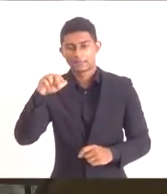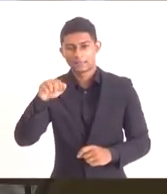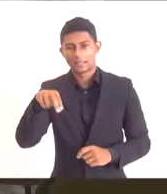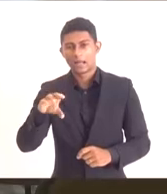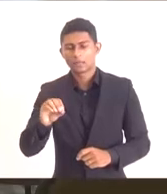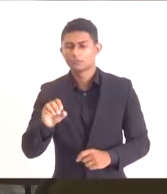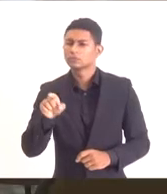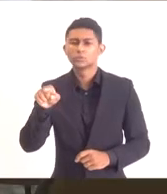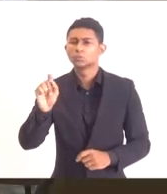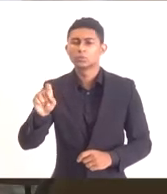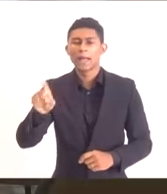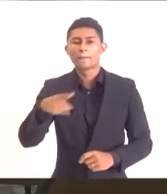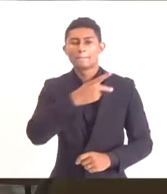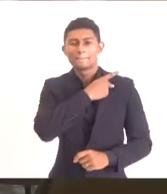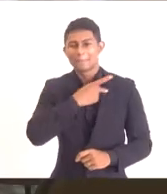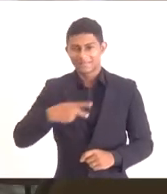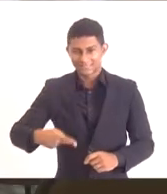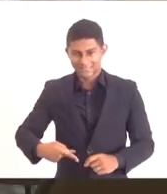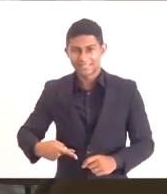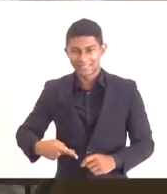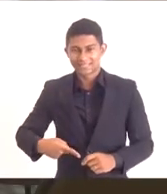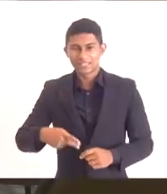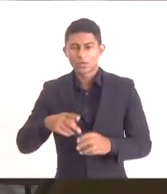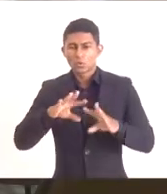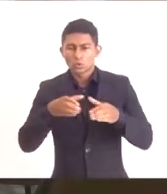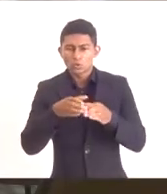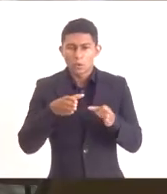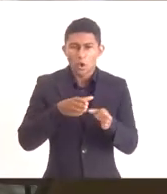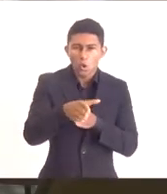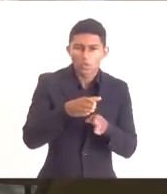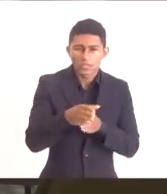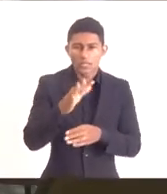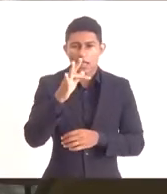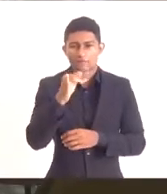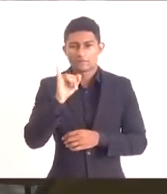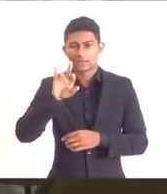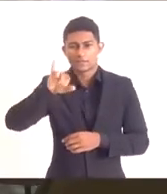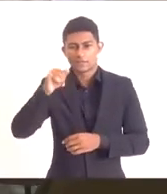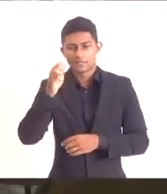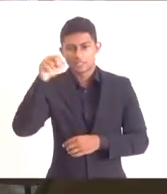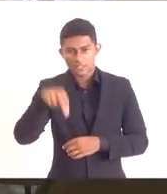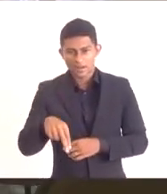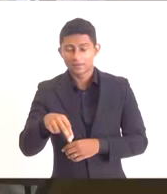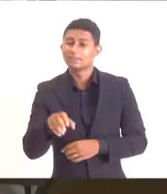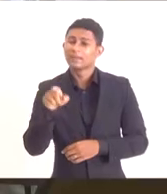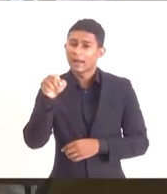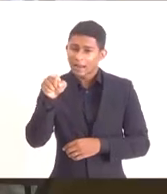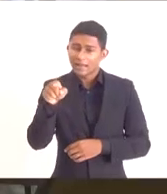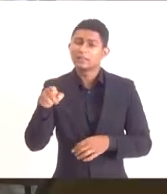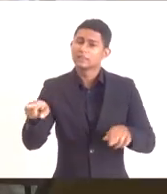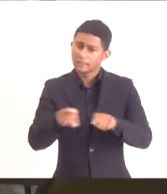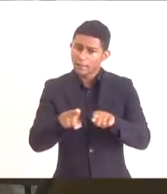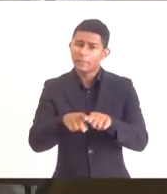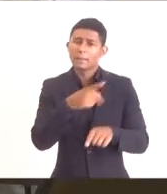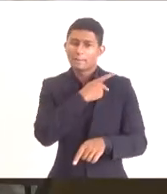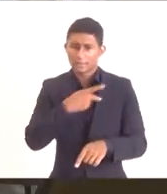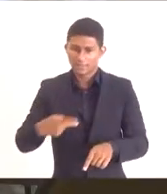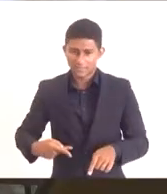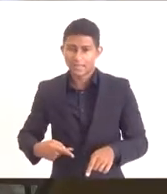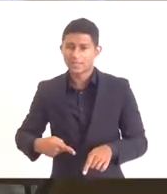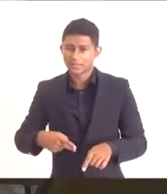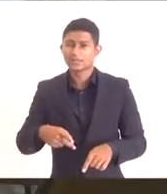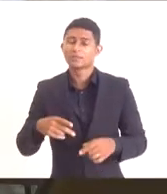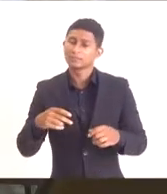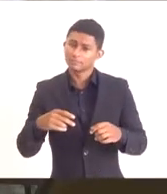que ele é o presidente em exercício do Conselho Regional Leste da Firjão. Está também no exercício da presidência com o afastamento do doutor